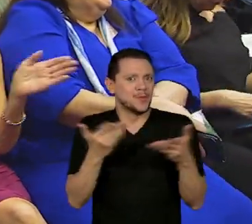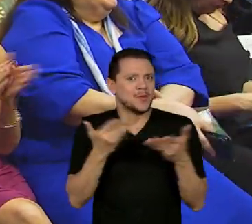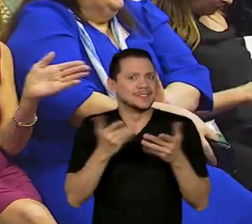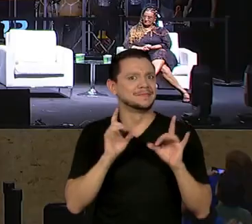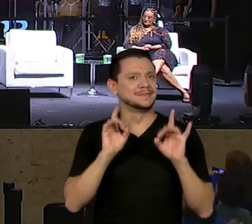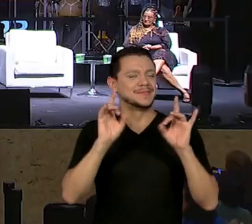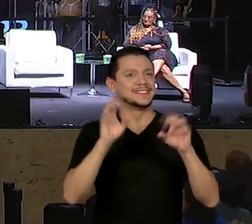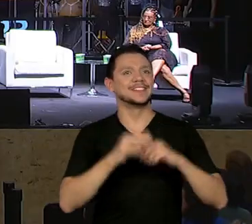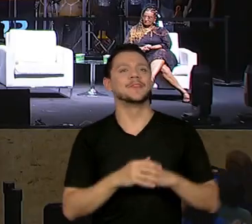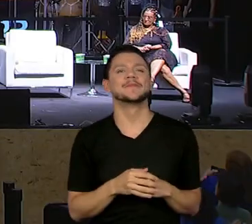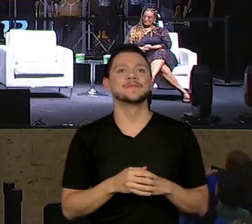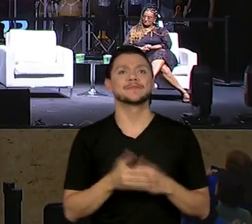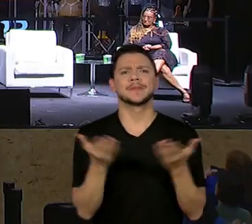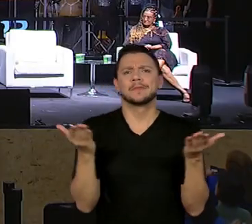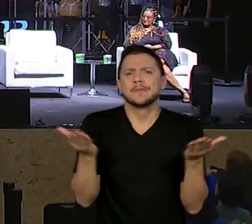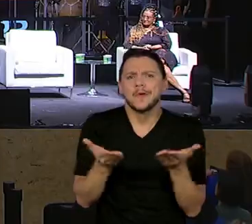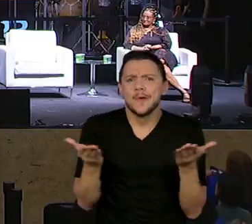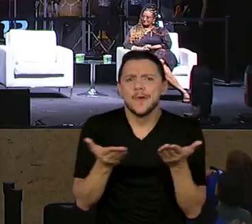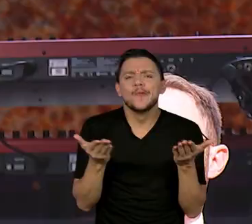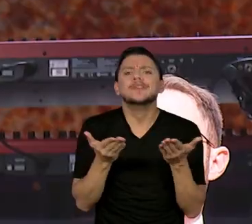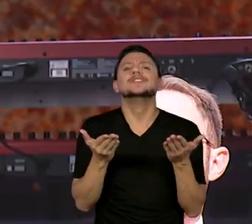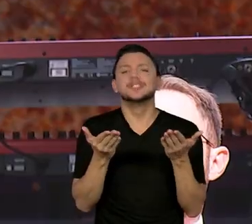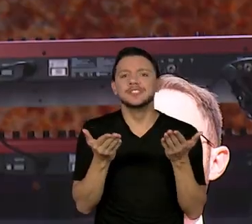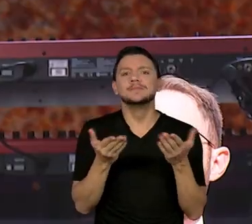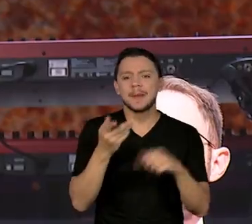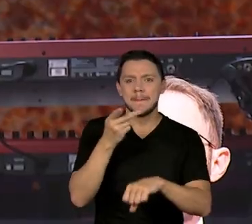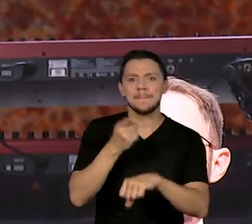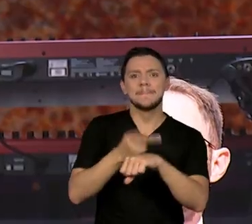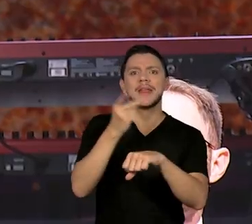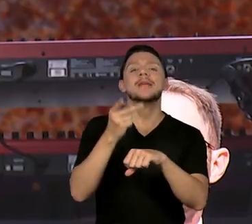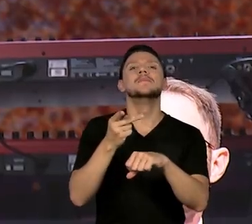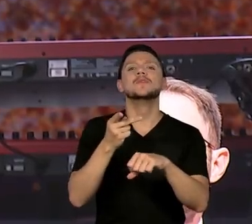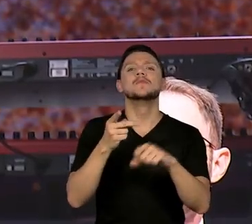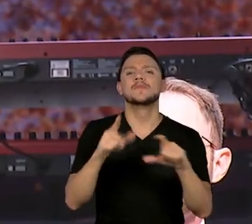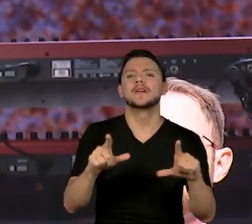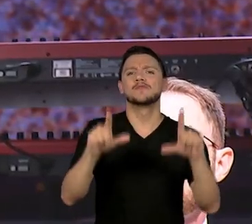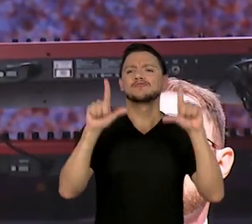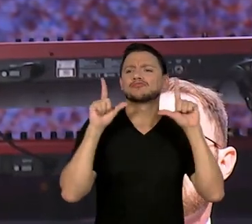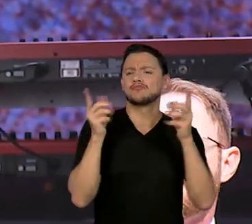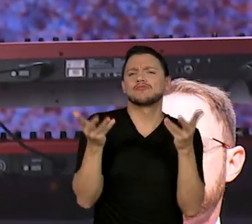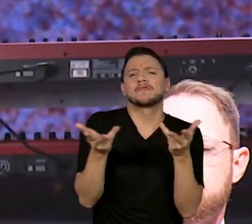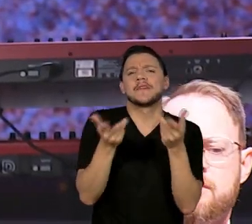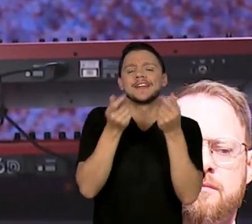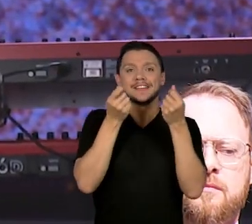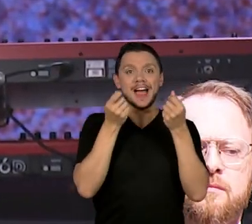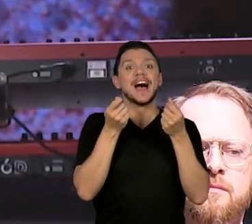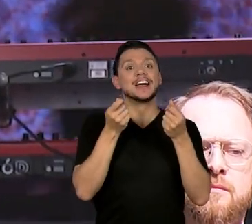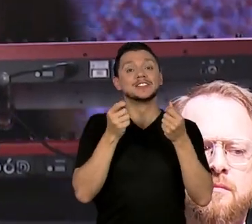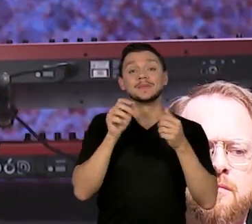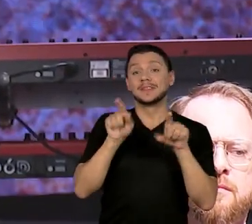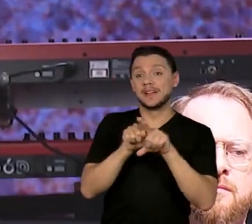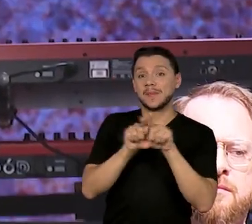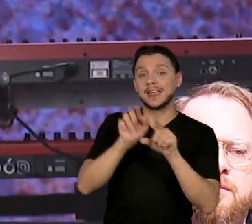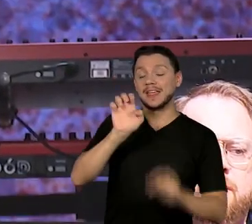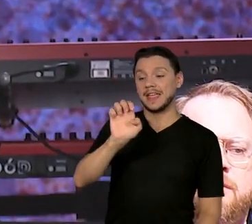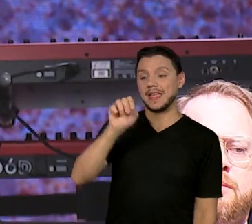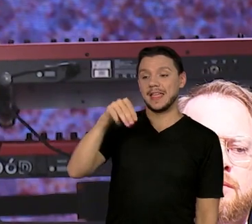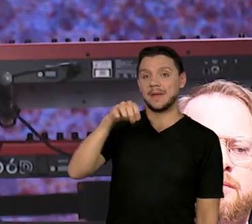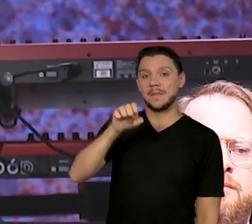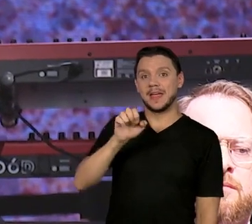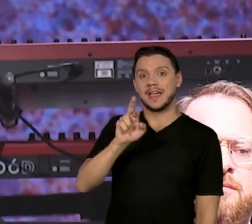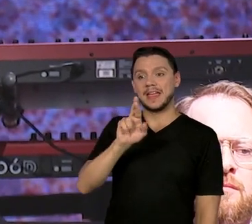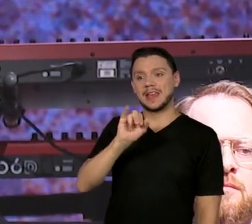Hoje, no educador em destaque, o educador emérito, direta, indireta,